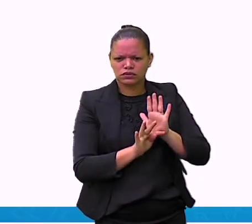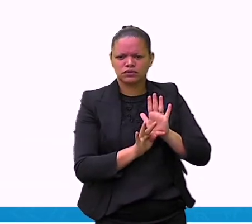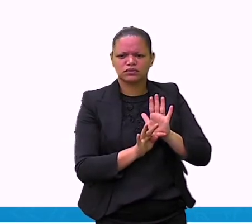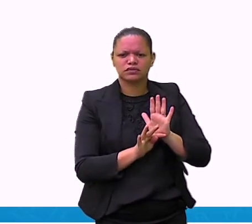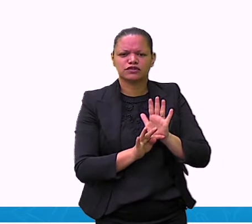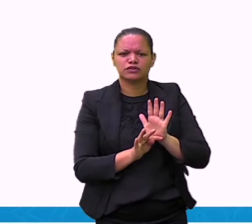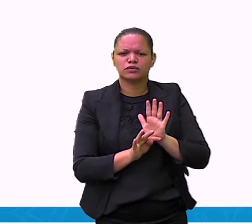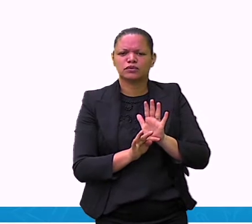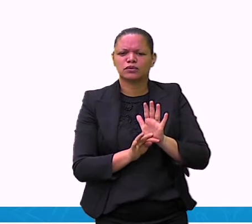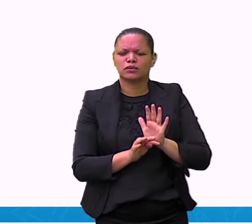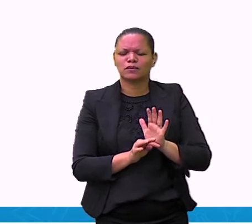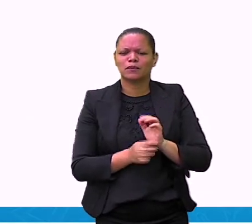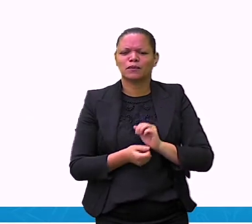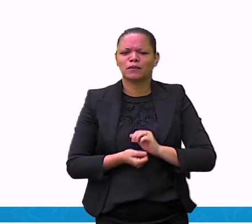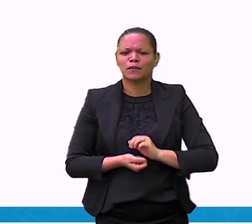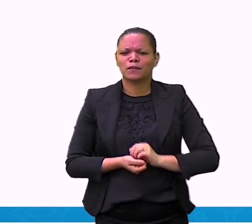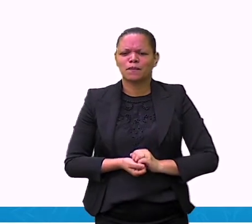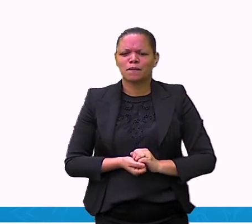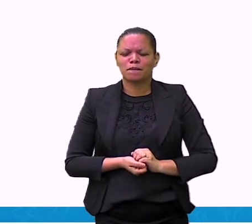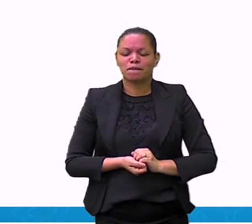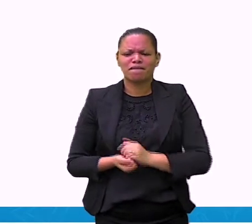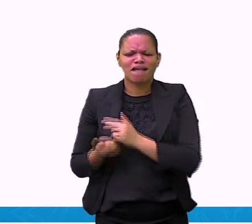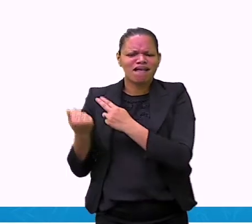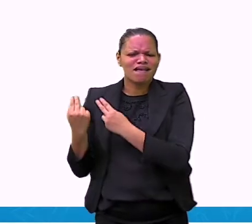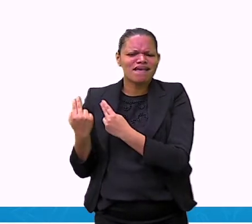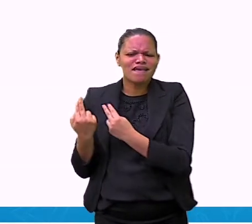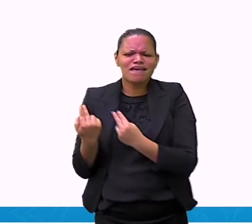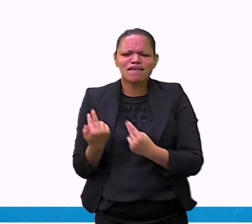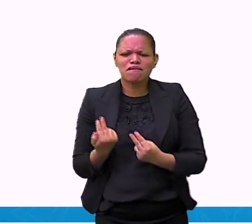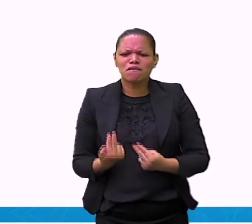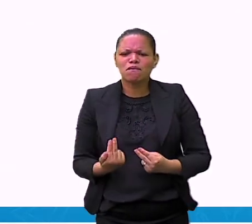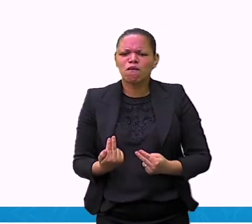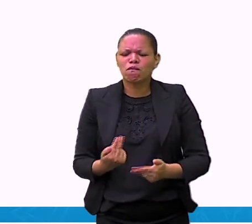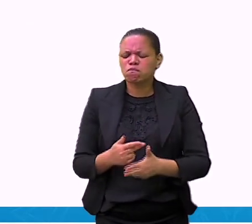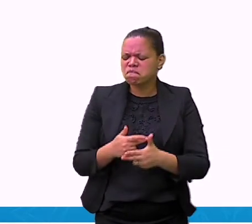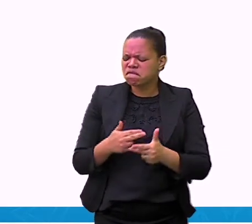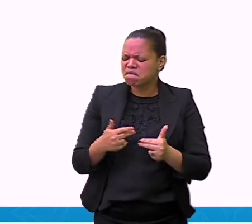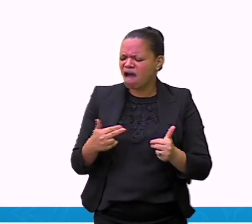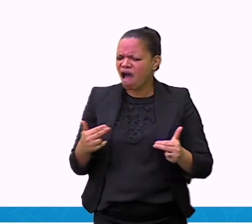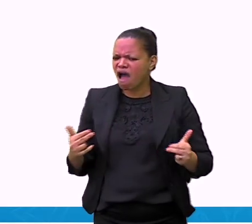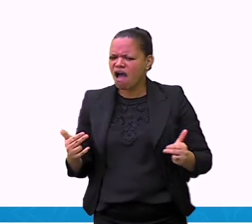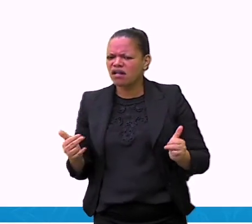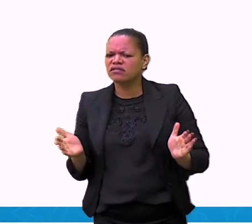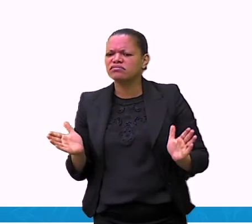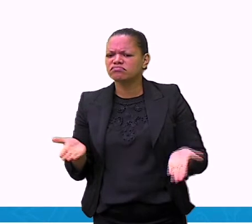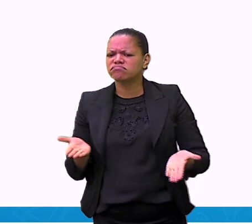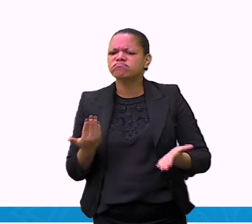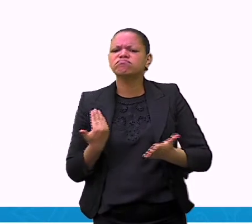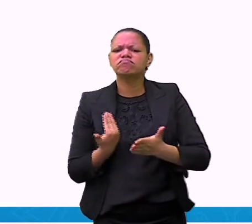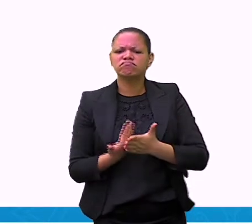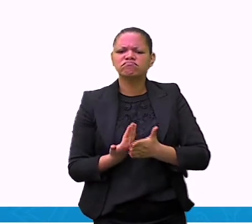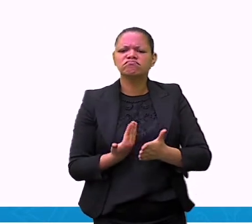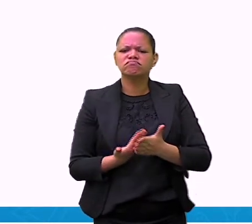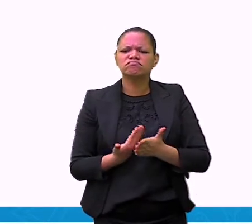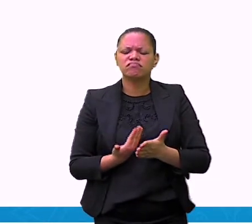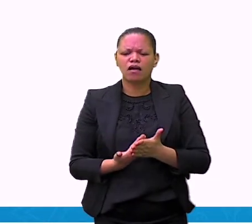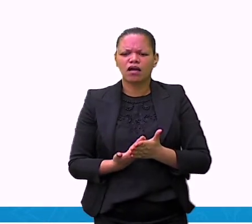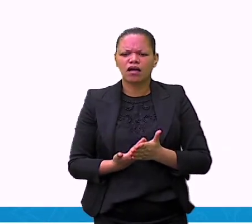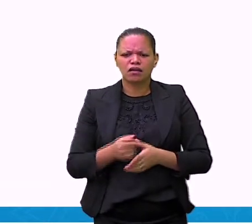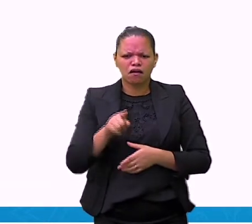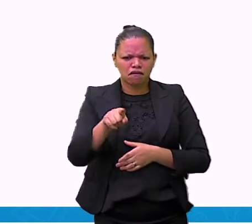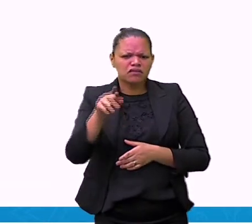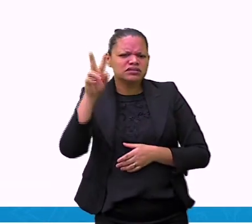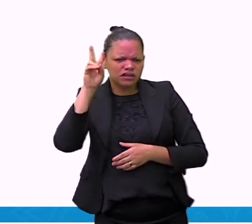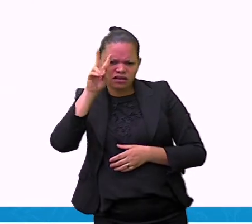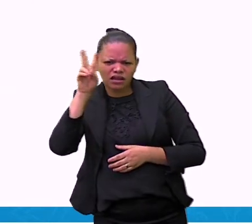gênero textual igual aos vários que nós já estudamos. Você se lembra algum gênero textual que